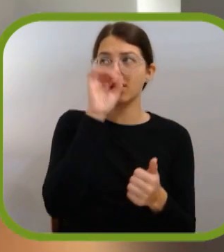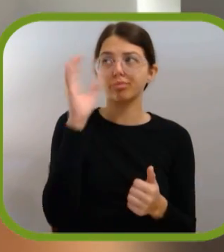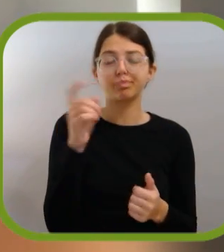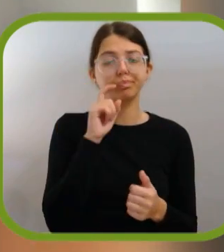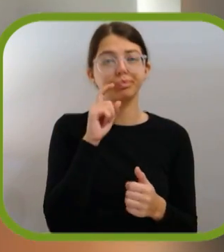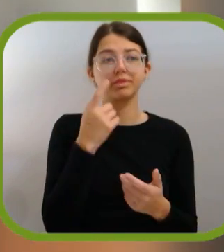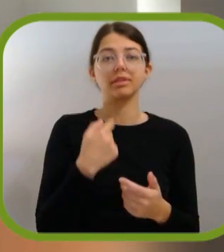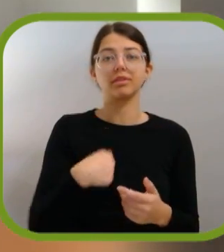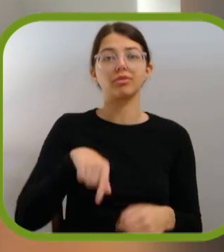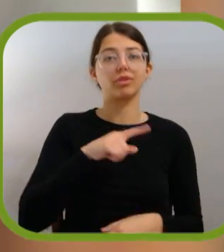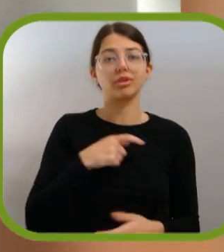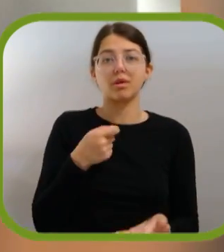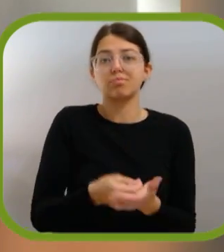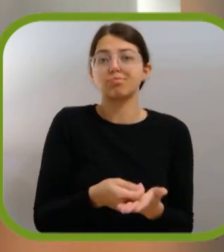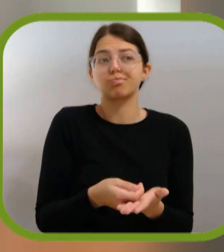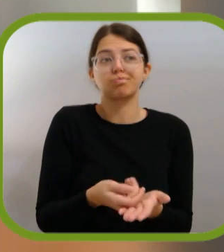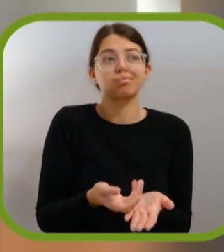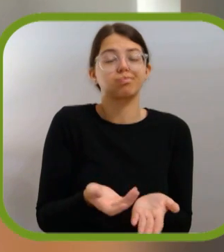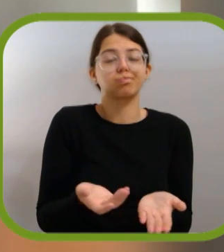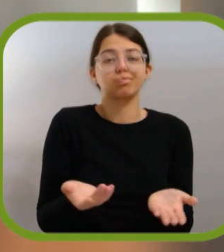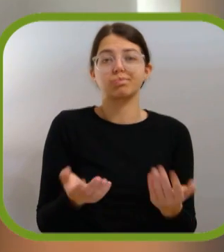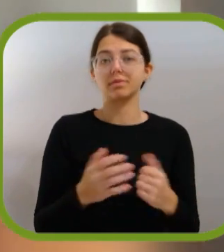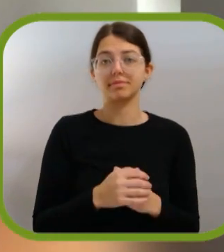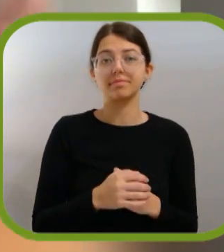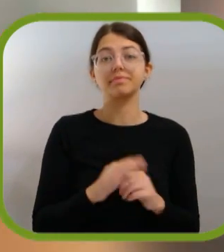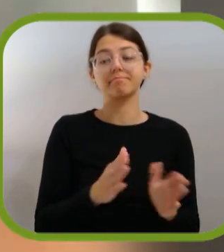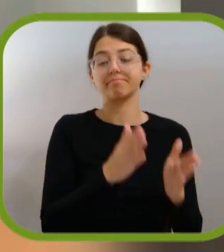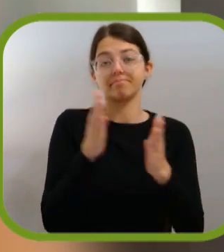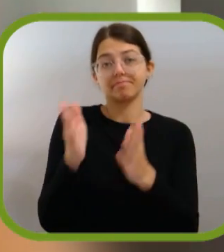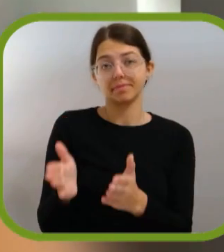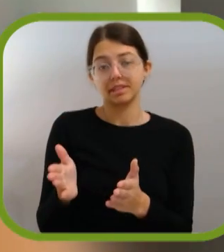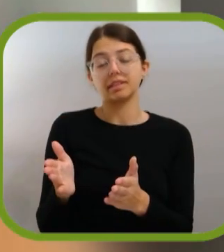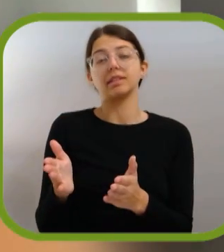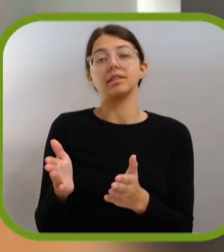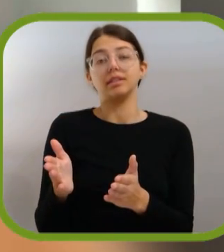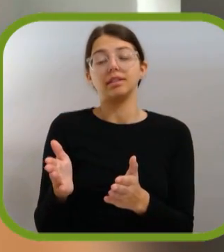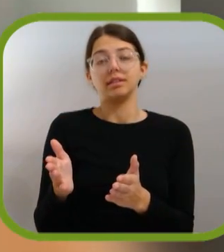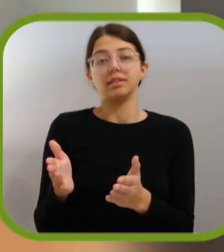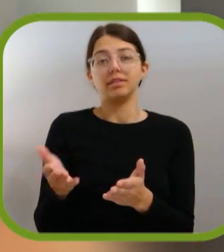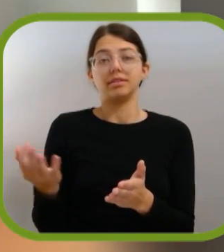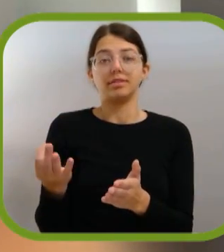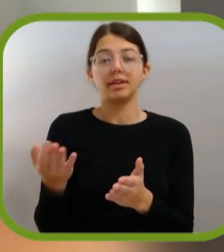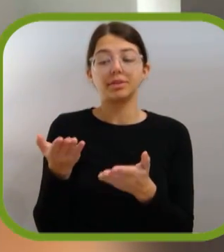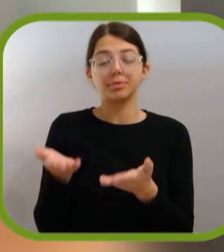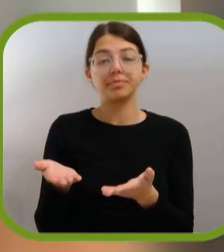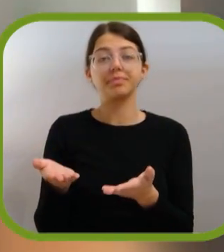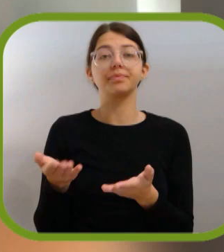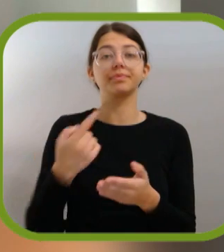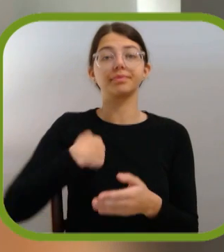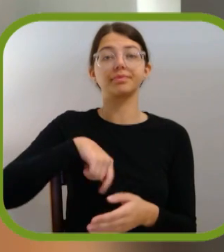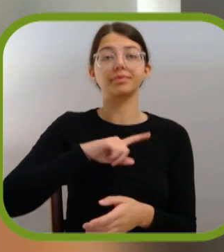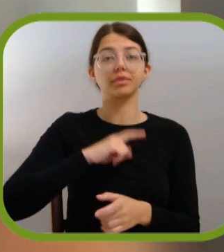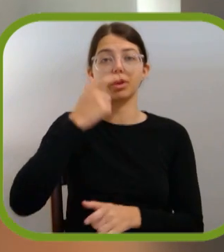um local, não temos essa possibilidade. Contudo, existe também a outra parte da moeda,